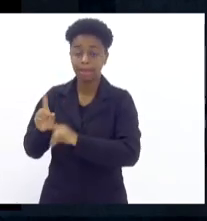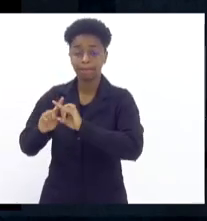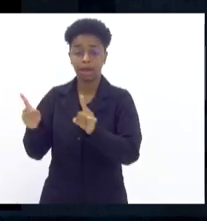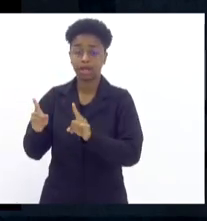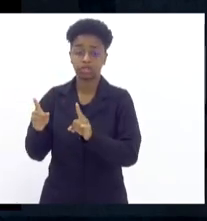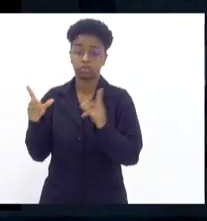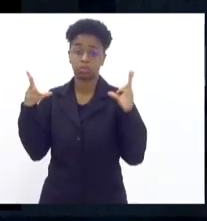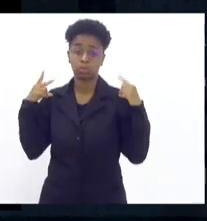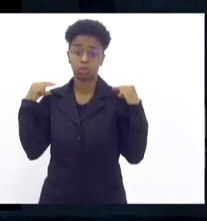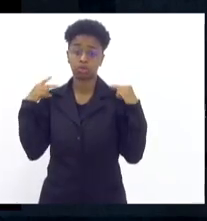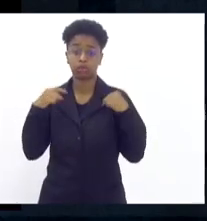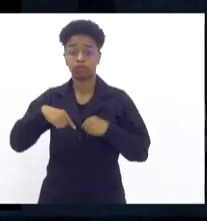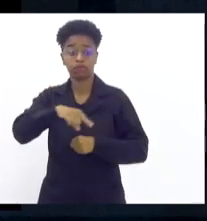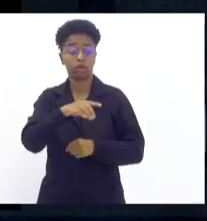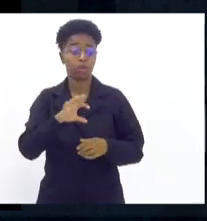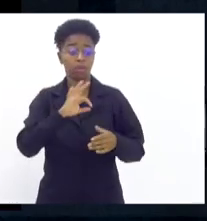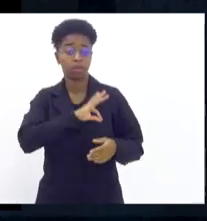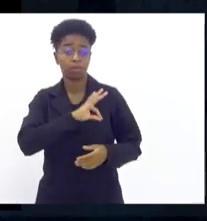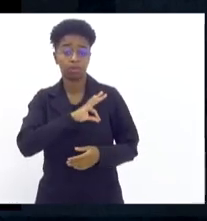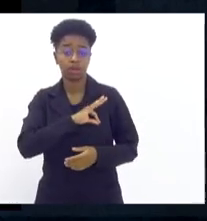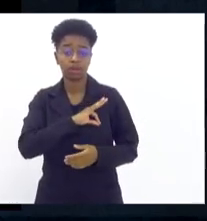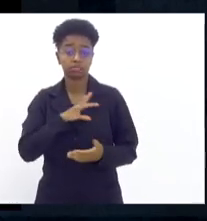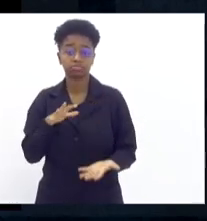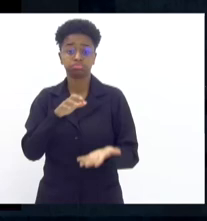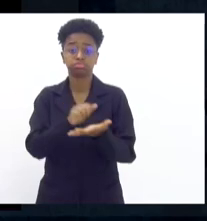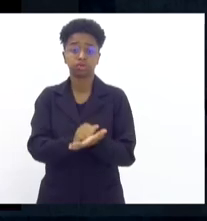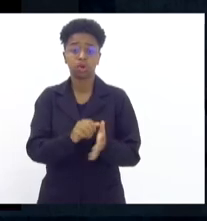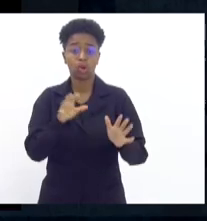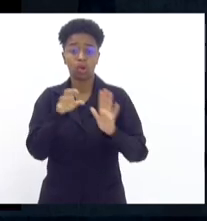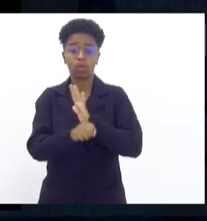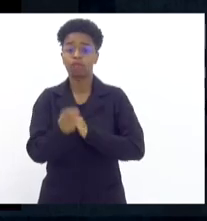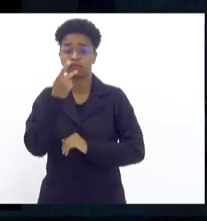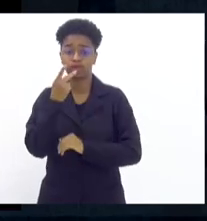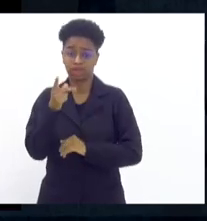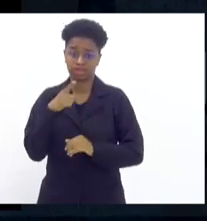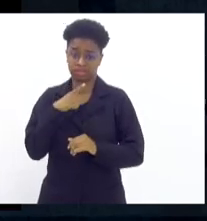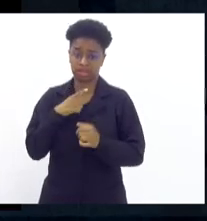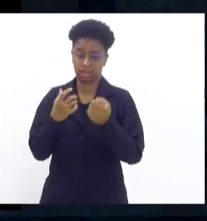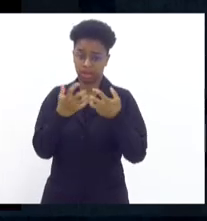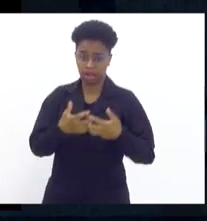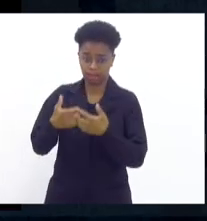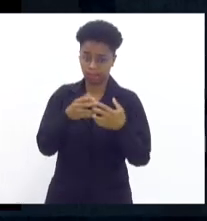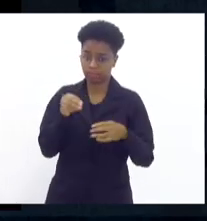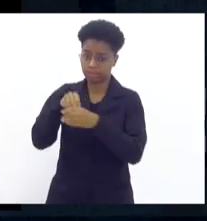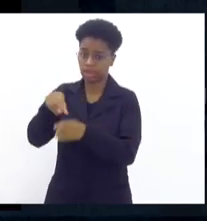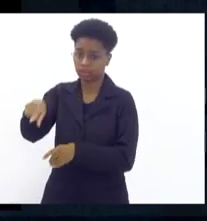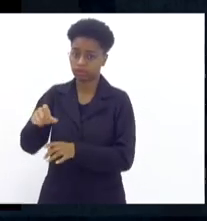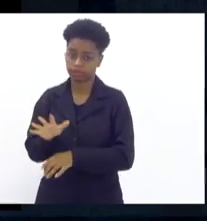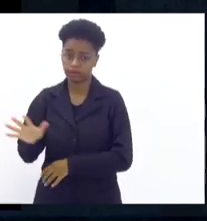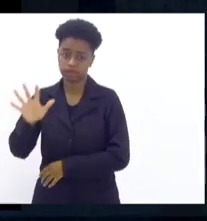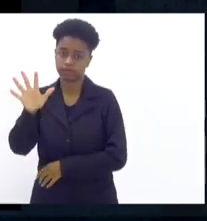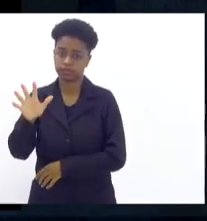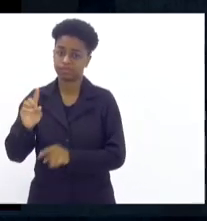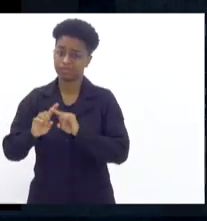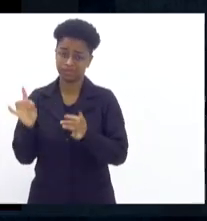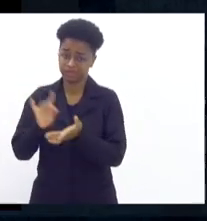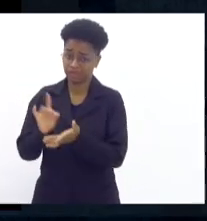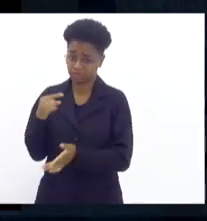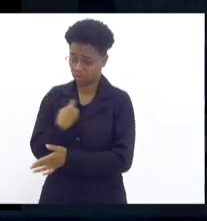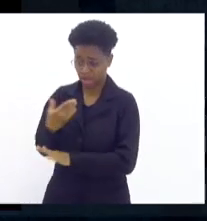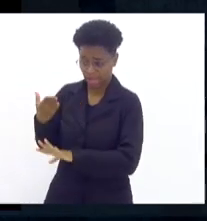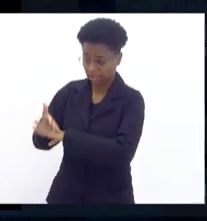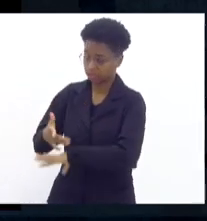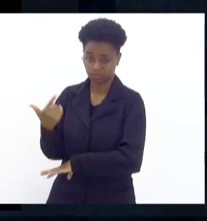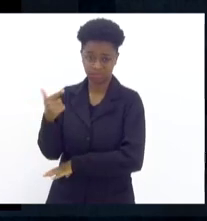na delegacia fazendo um R.A. de roubo, dizendo que o caminhão está dentro da ForkMend. E aí que a gente adentra e não acha esse caminhão.